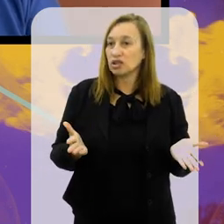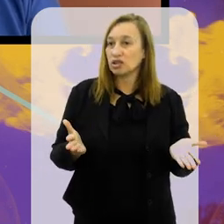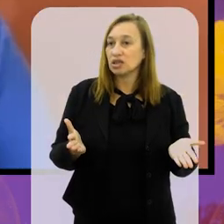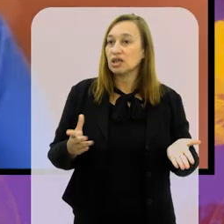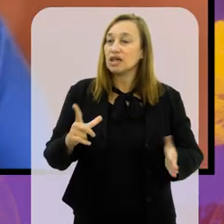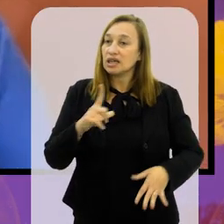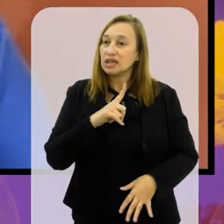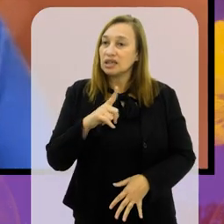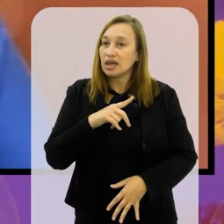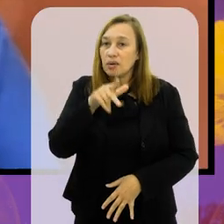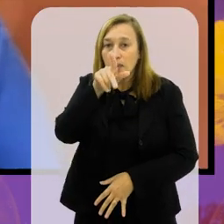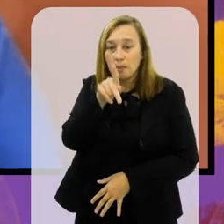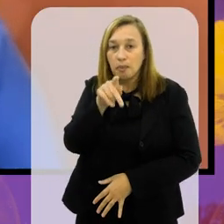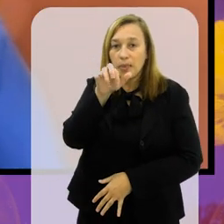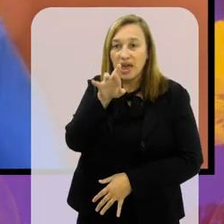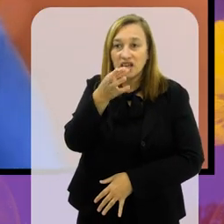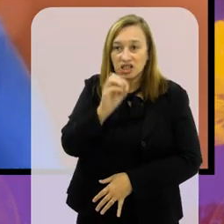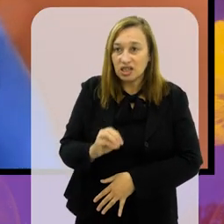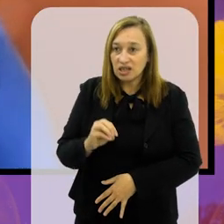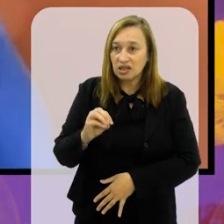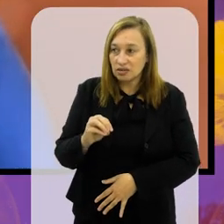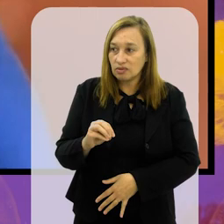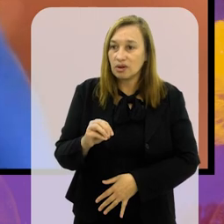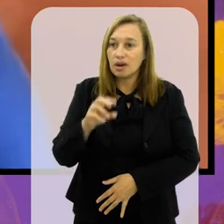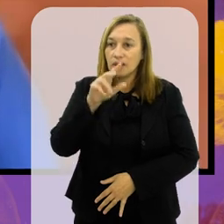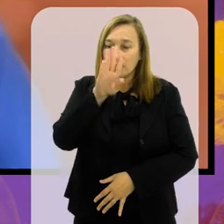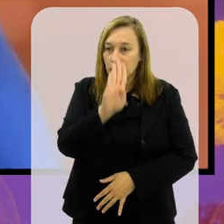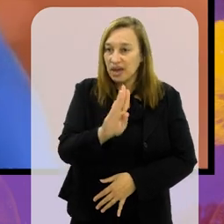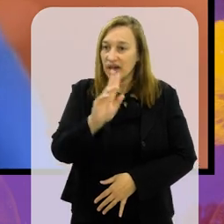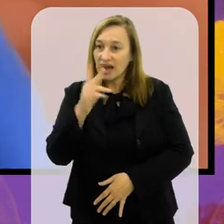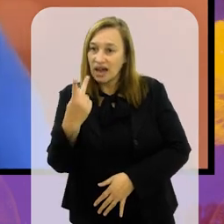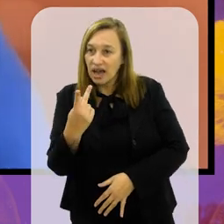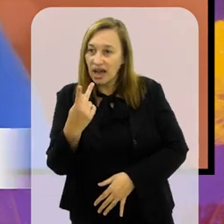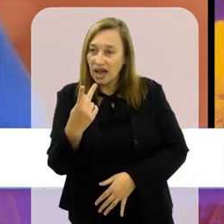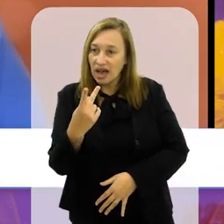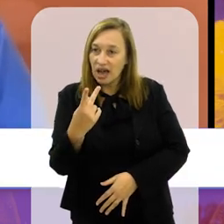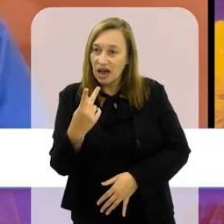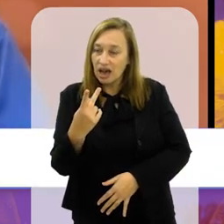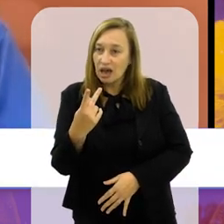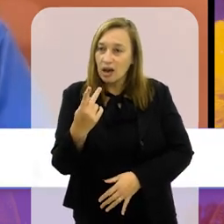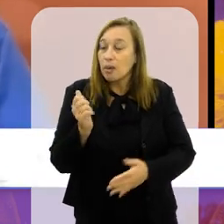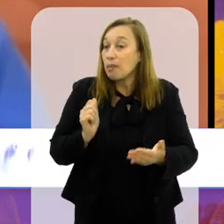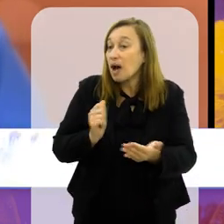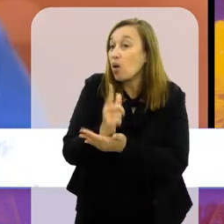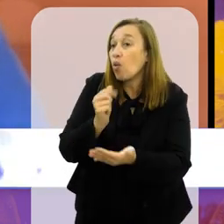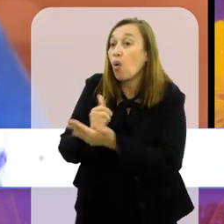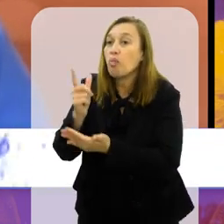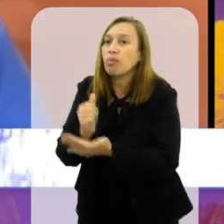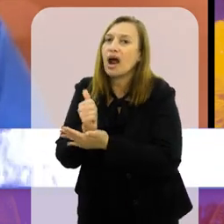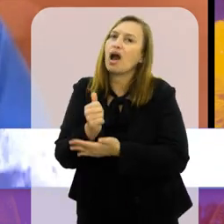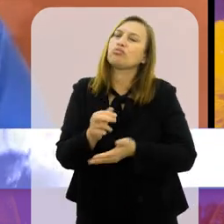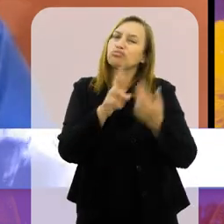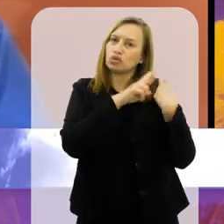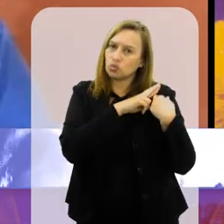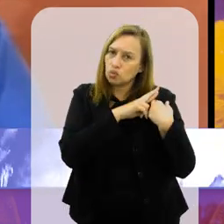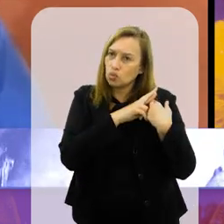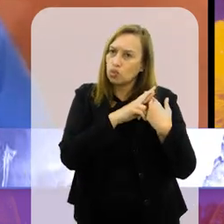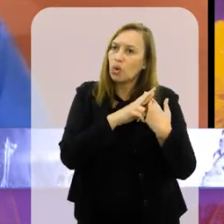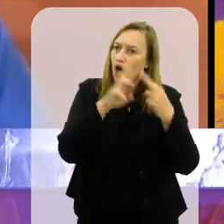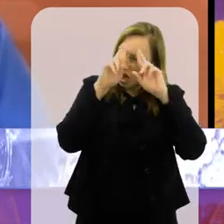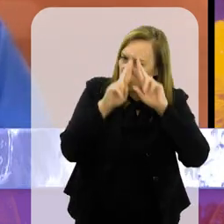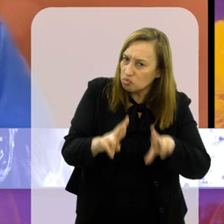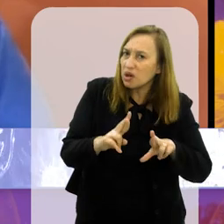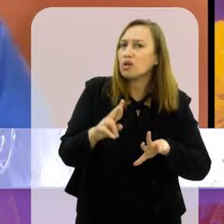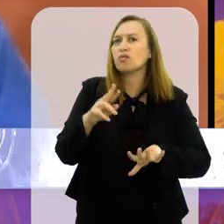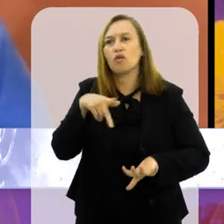Rui, é que apareça um Pedrinho BH na vida da Vasco SAP. Porque, com